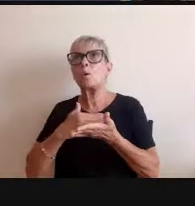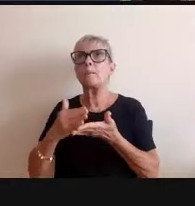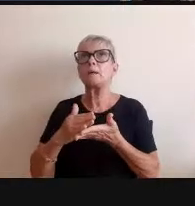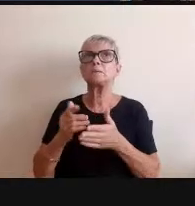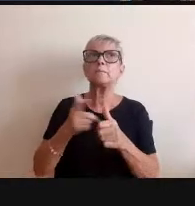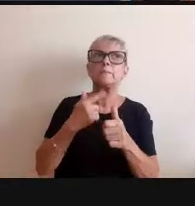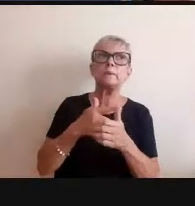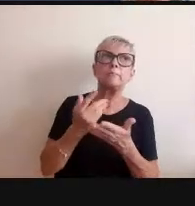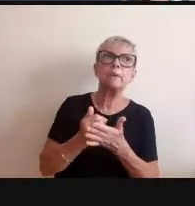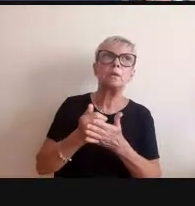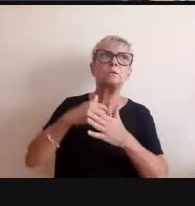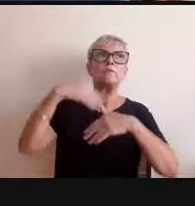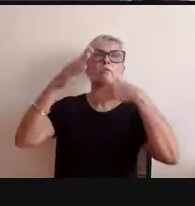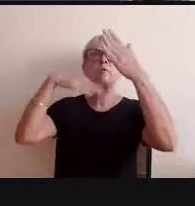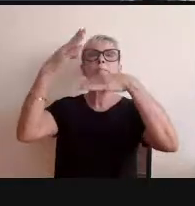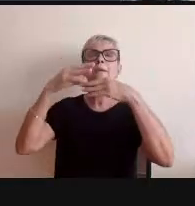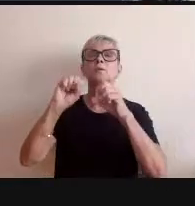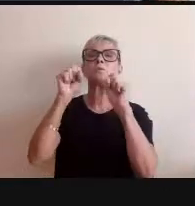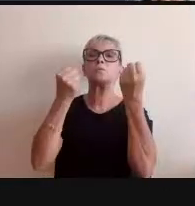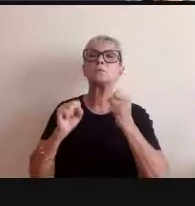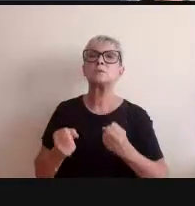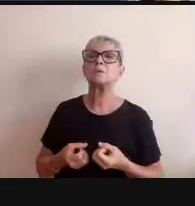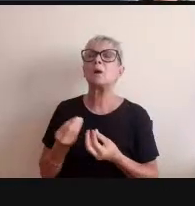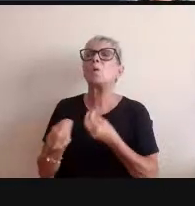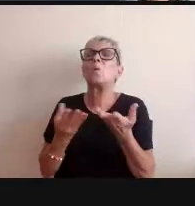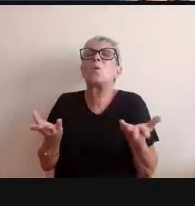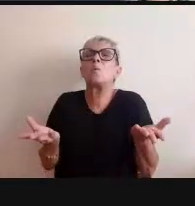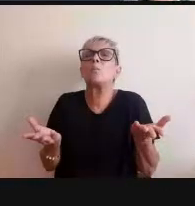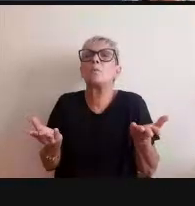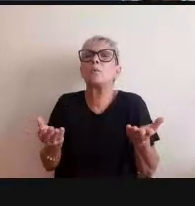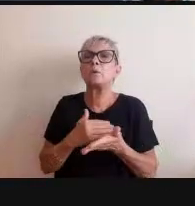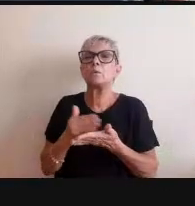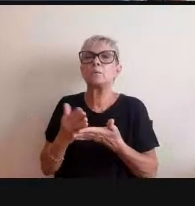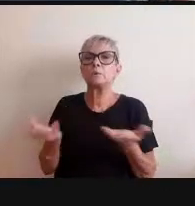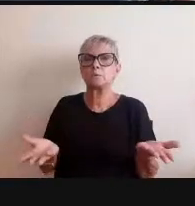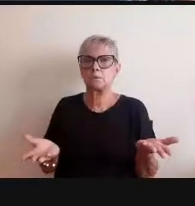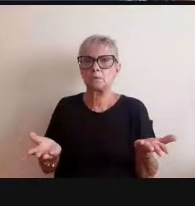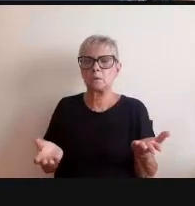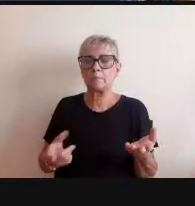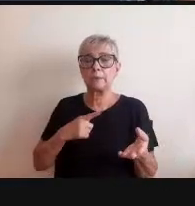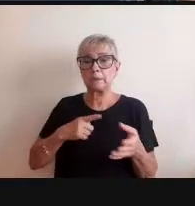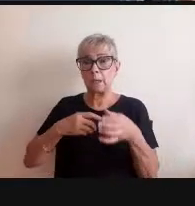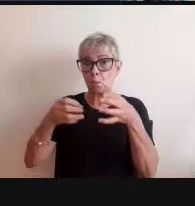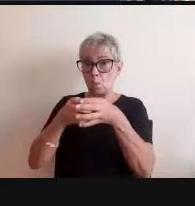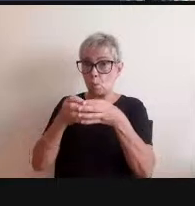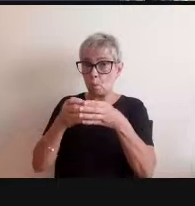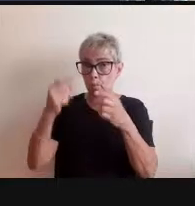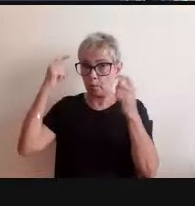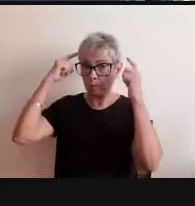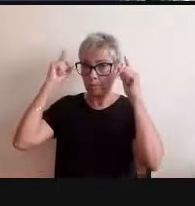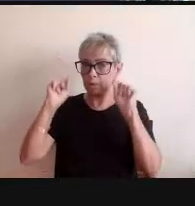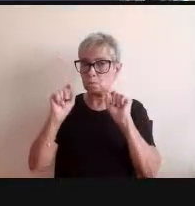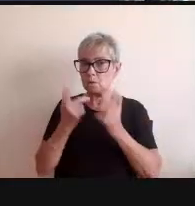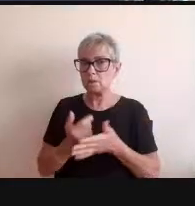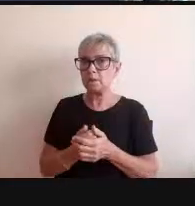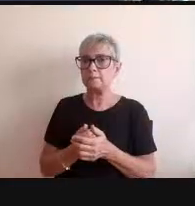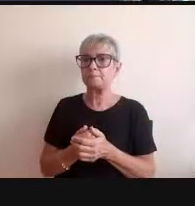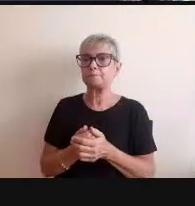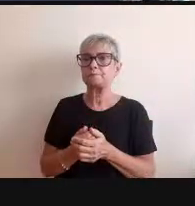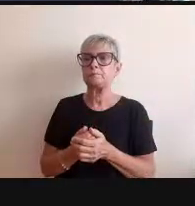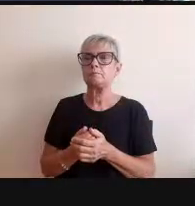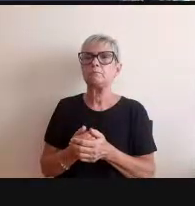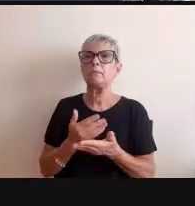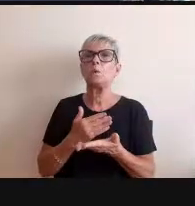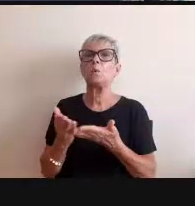industrial com a máquina a vapor mas tem uma um grupo que pensa o seguinte o antropoceno começa na